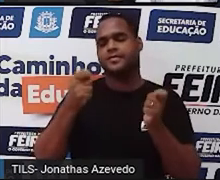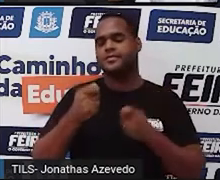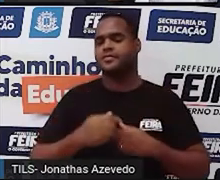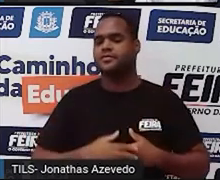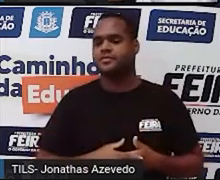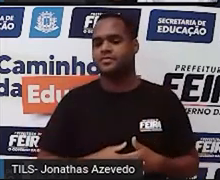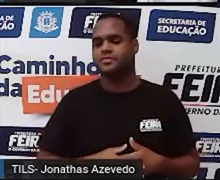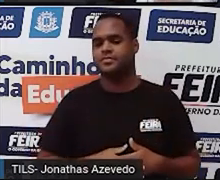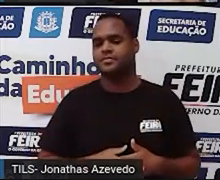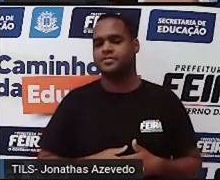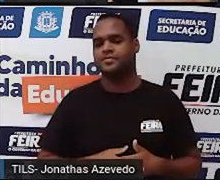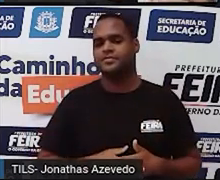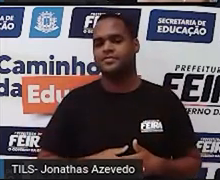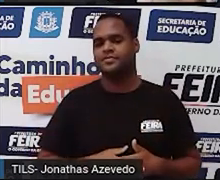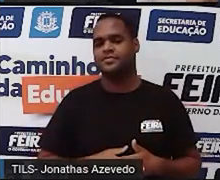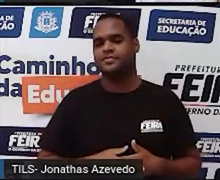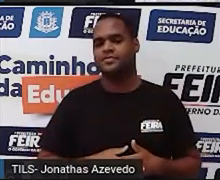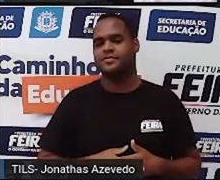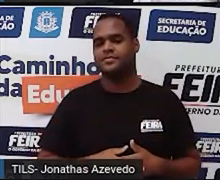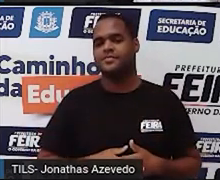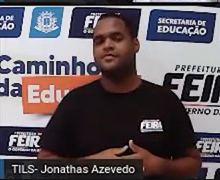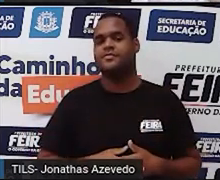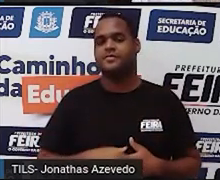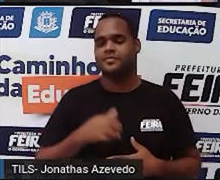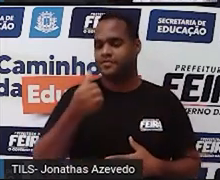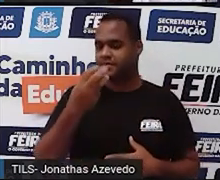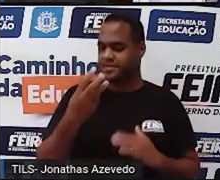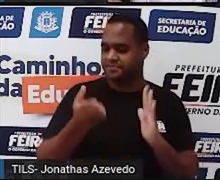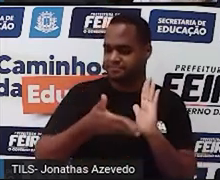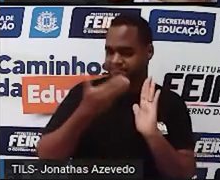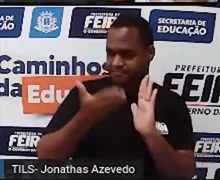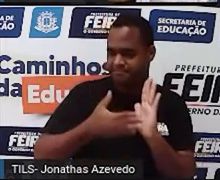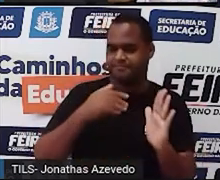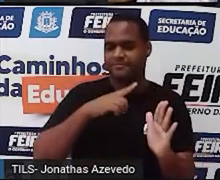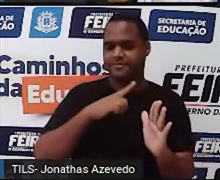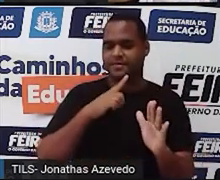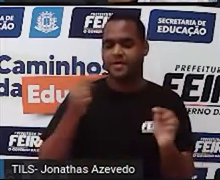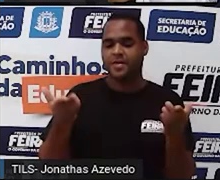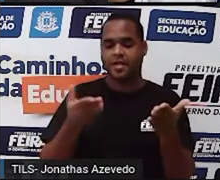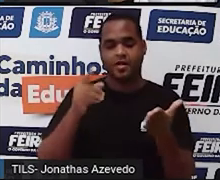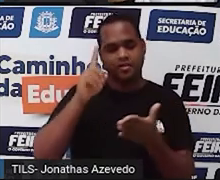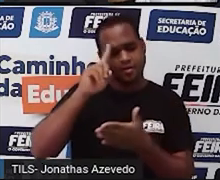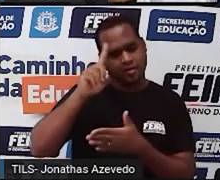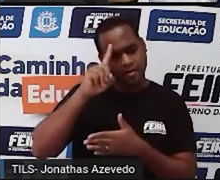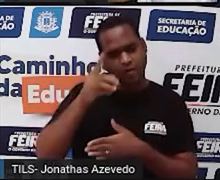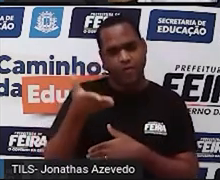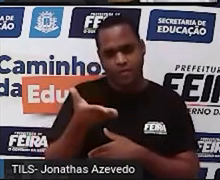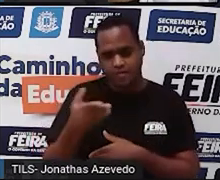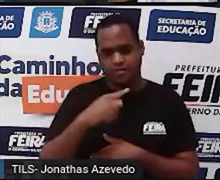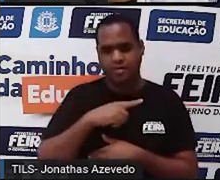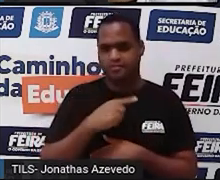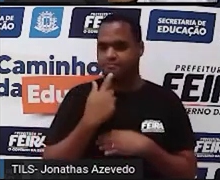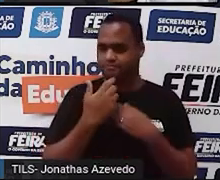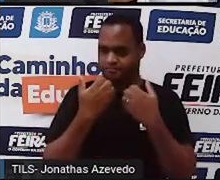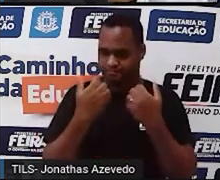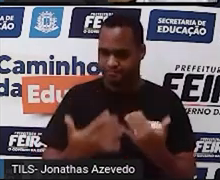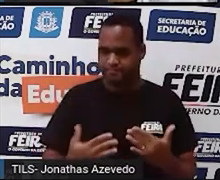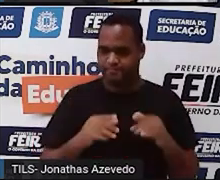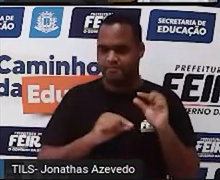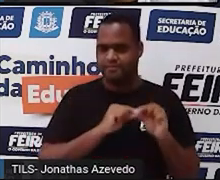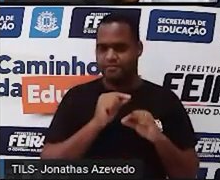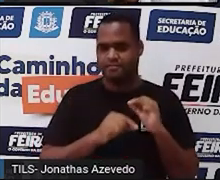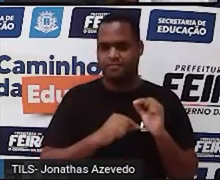Na verdade, são... Seria 13 livros, vamos pensar assim, trazendo para os dias de hoje, falando, né, sobre